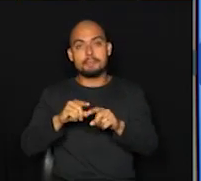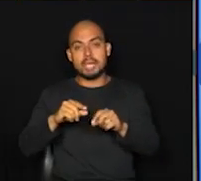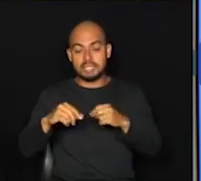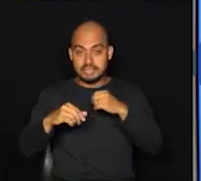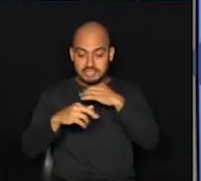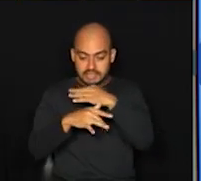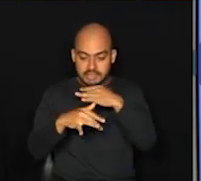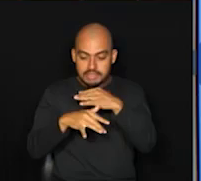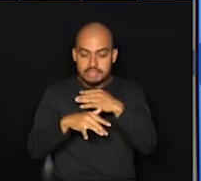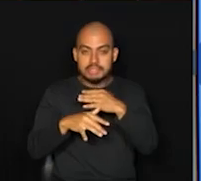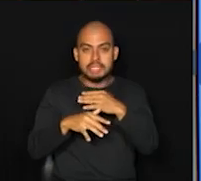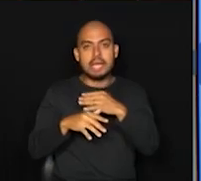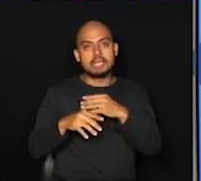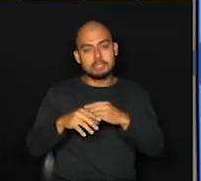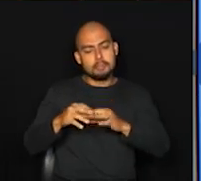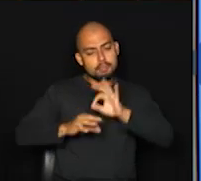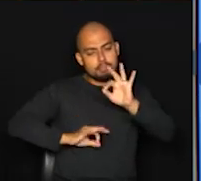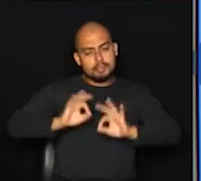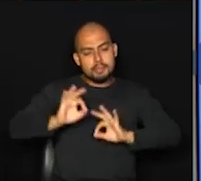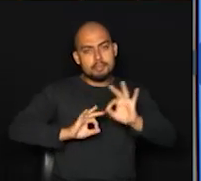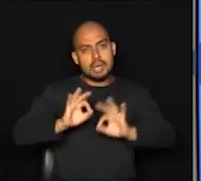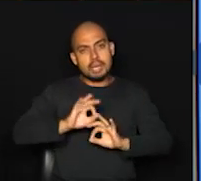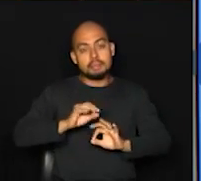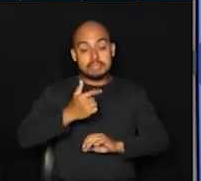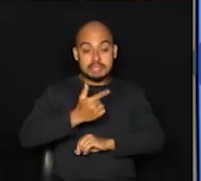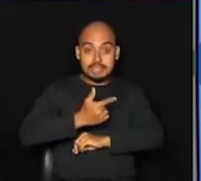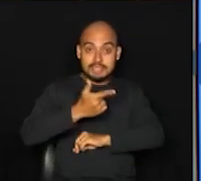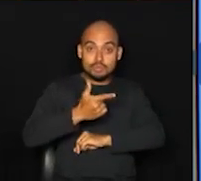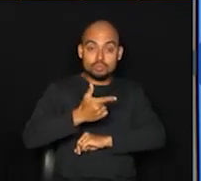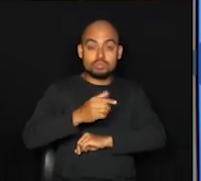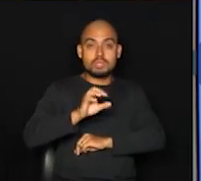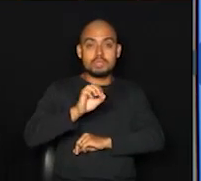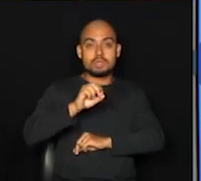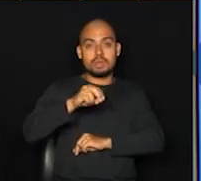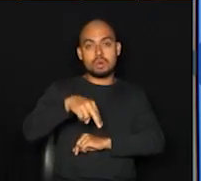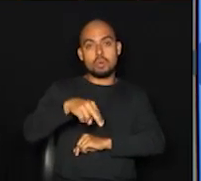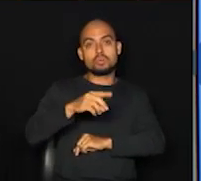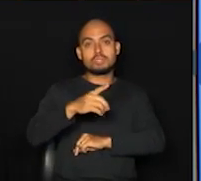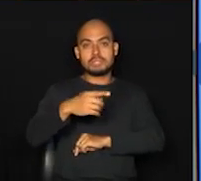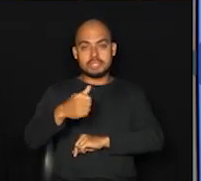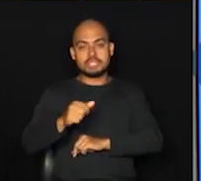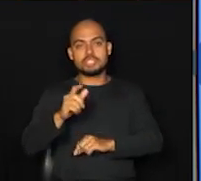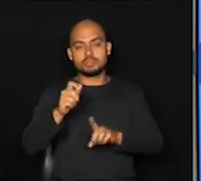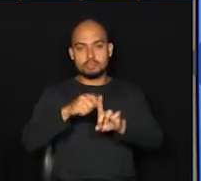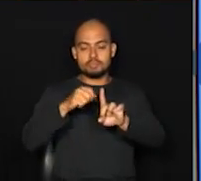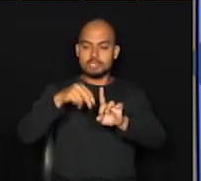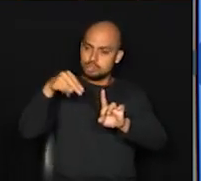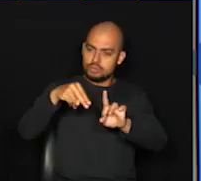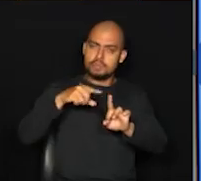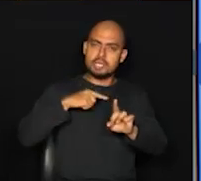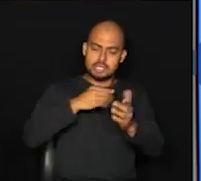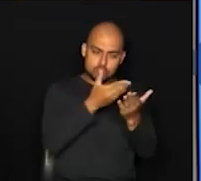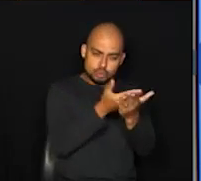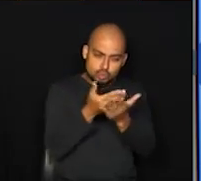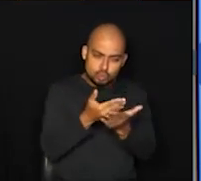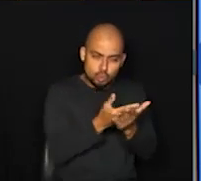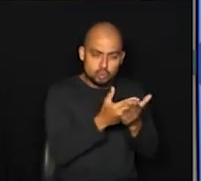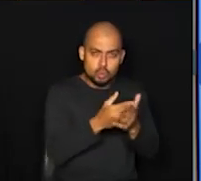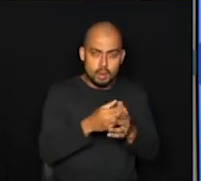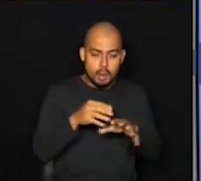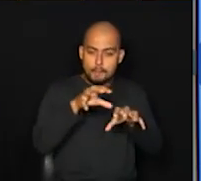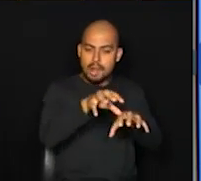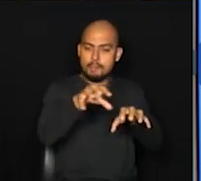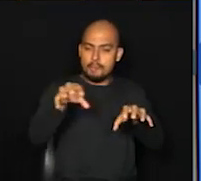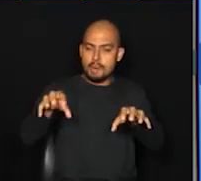possível segunda onda e vai envolver, ainda no mês de novembro, o estudo elaborado por 15 órgãos e